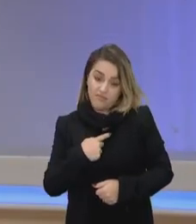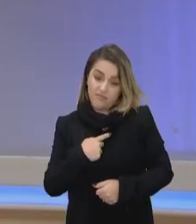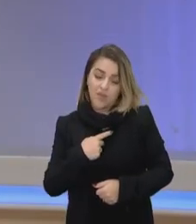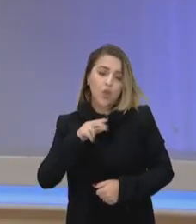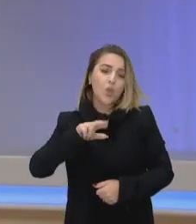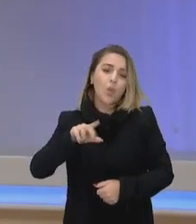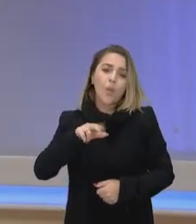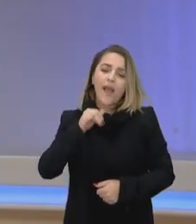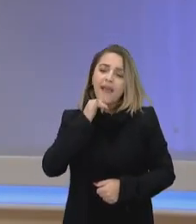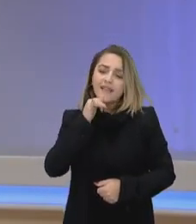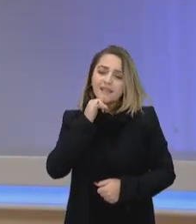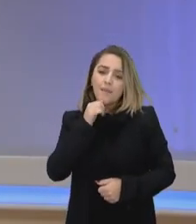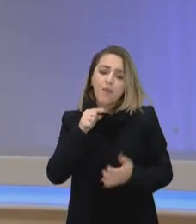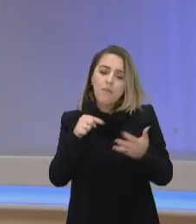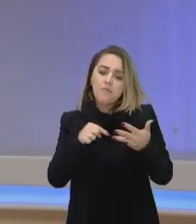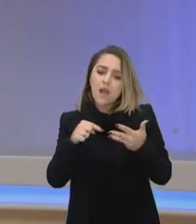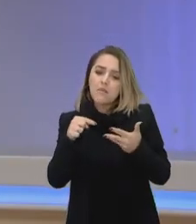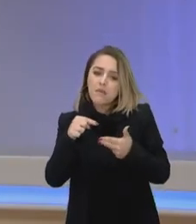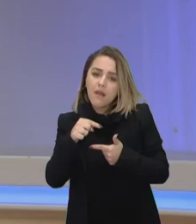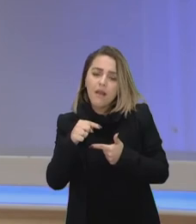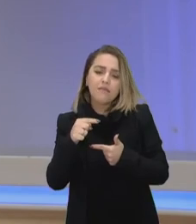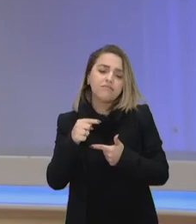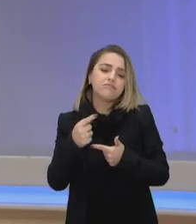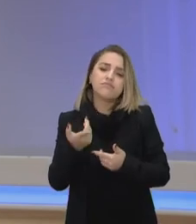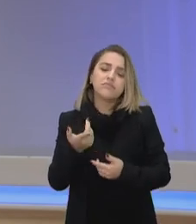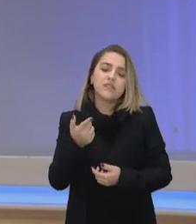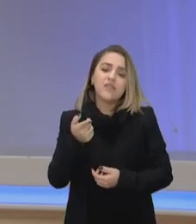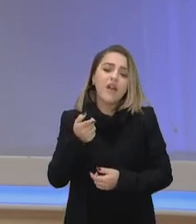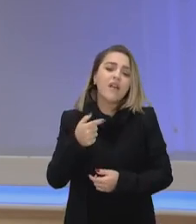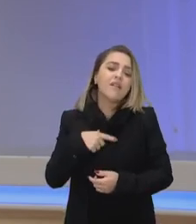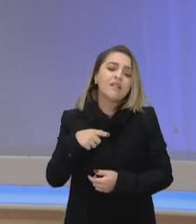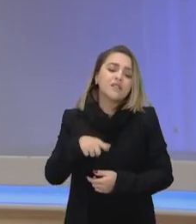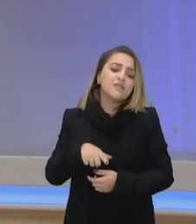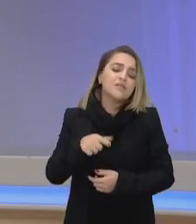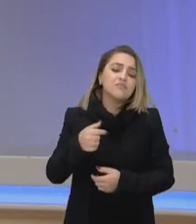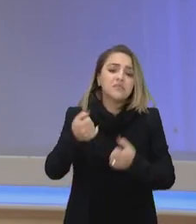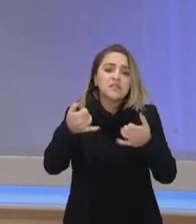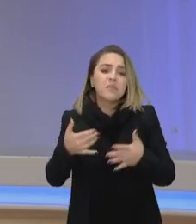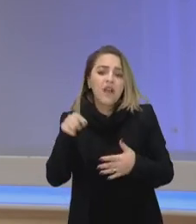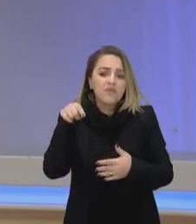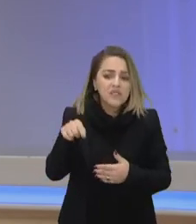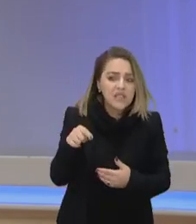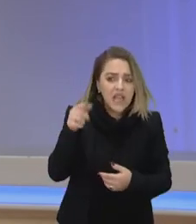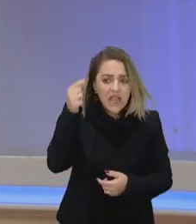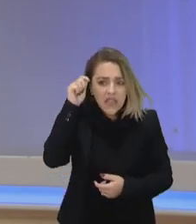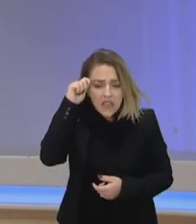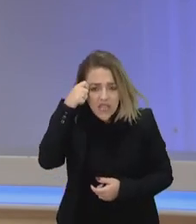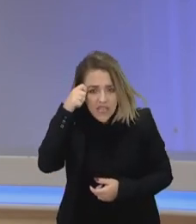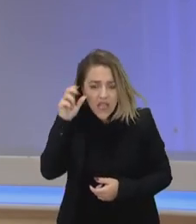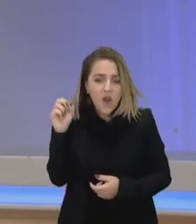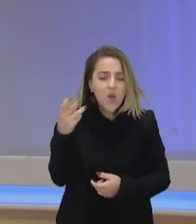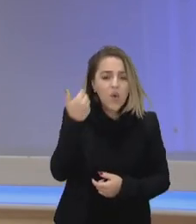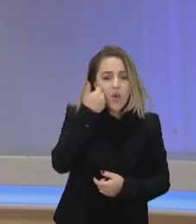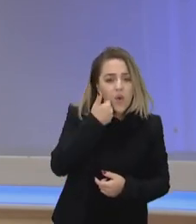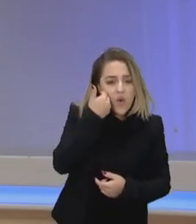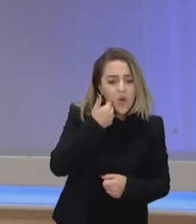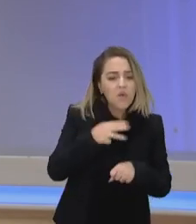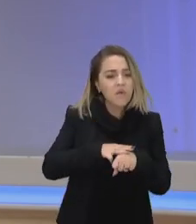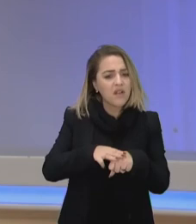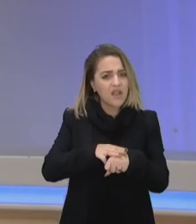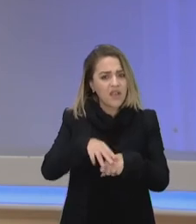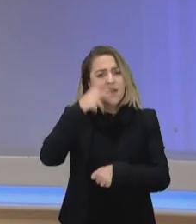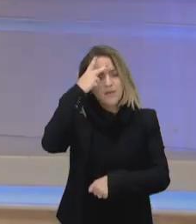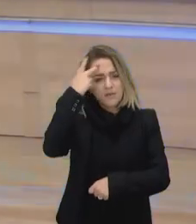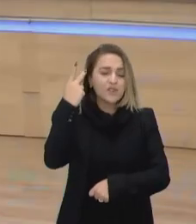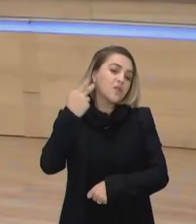critério exterior à pessoa que vai dizer se ela é preta ou parda as pessoas até preferem dizer que são pretas ou